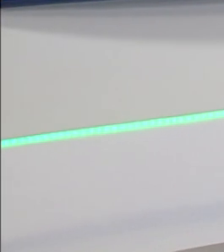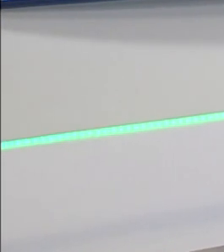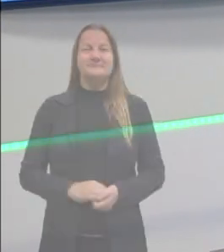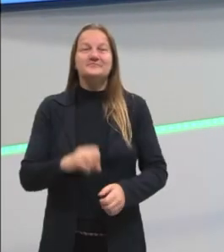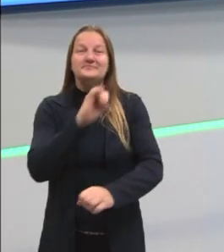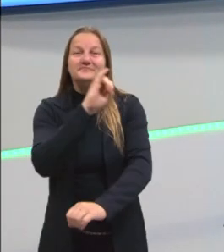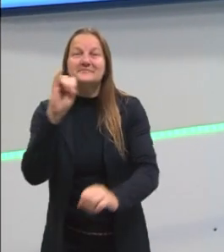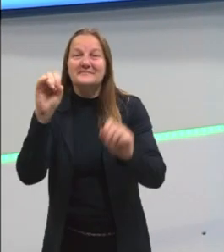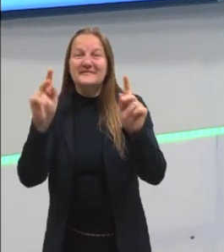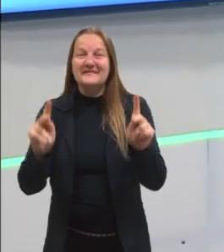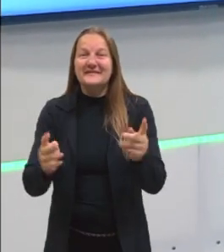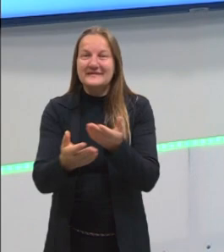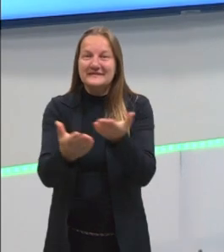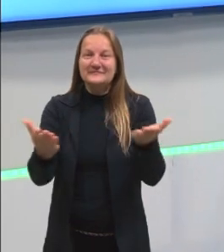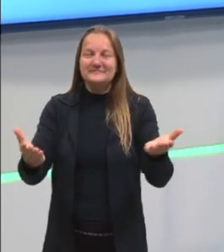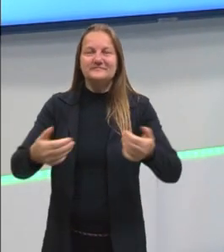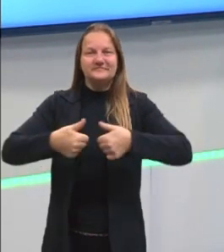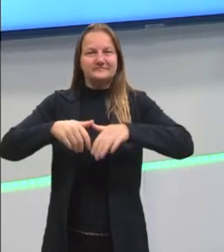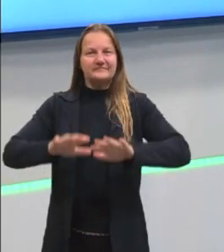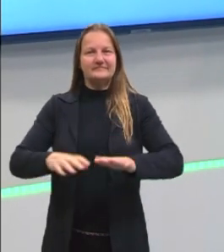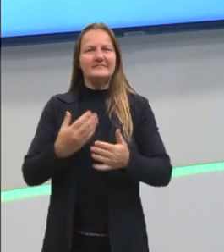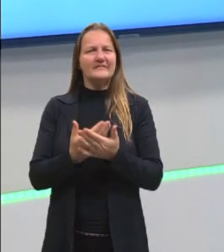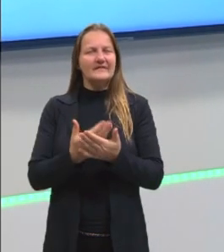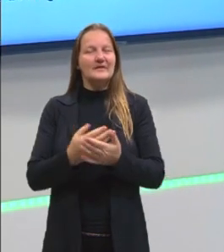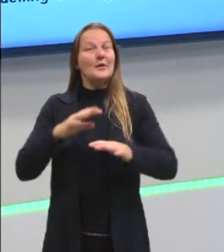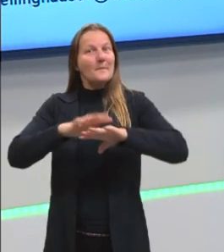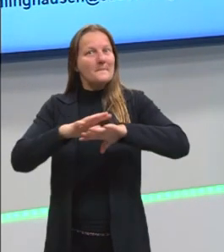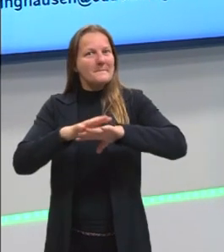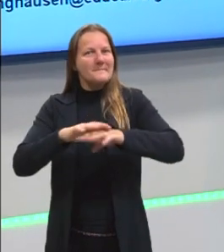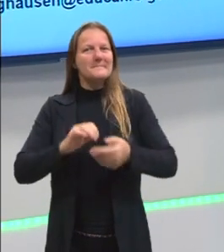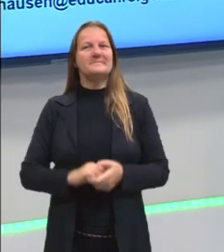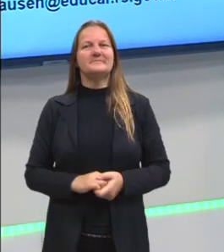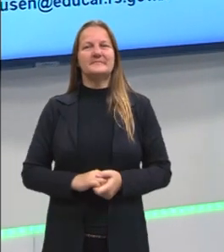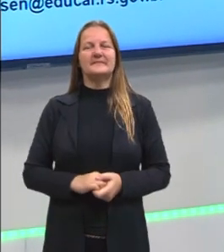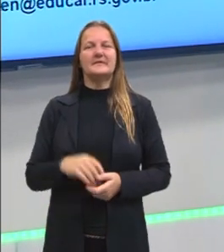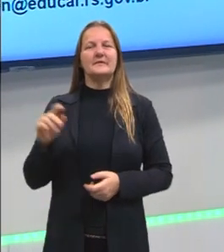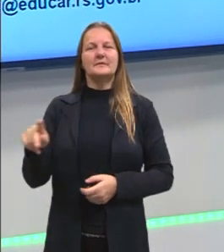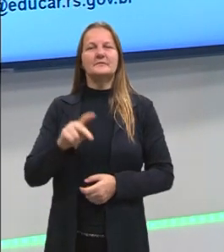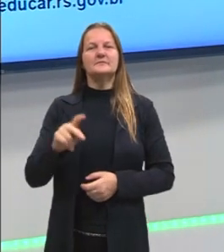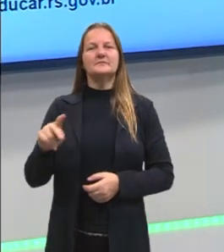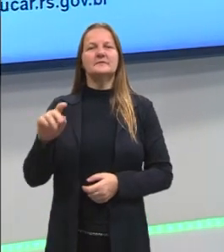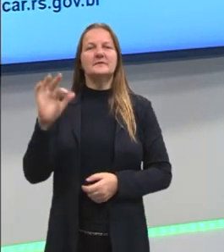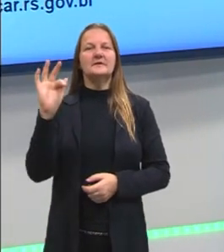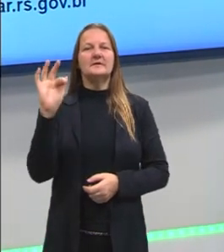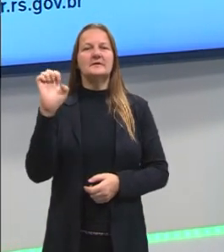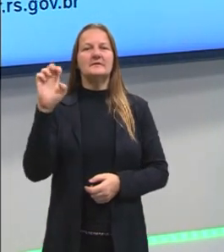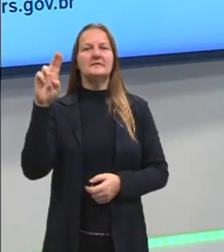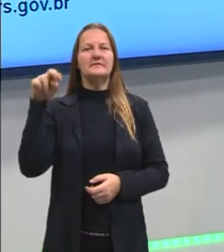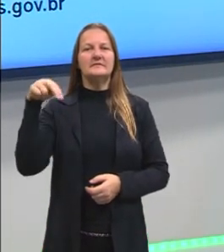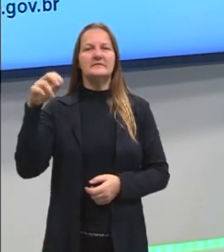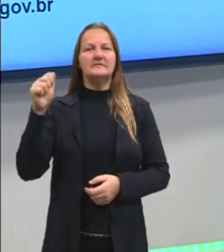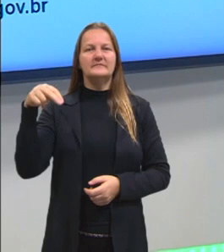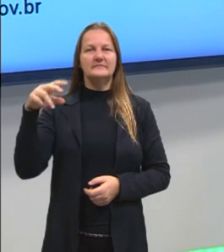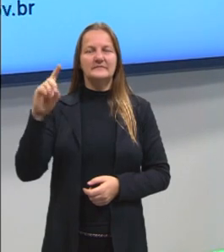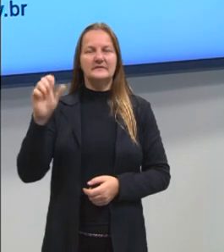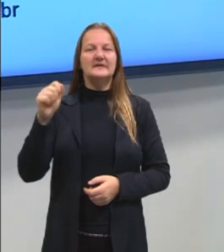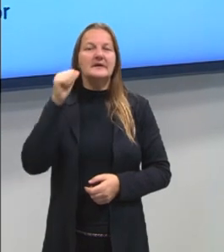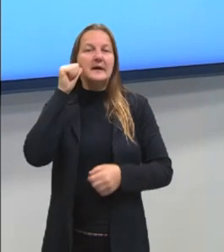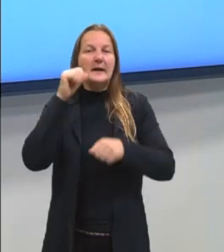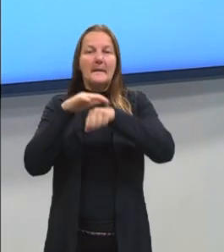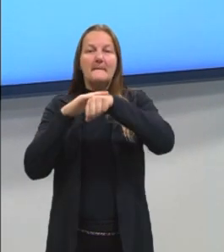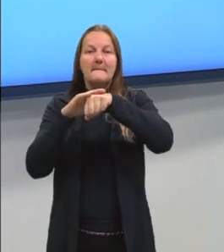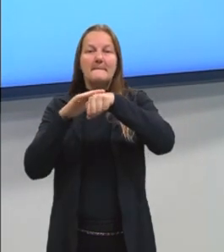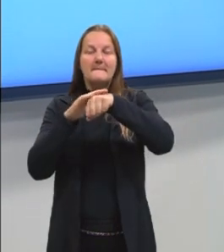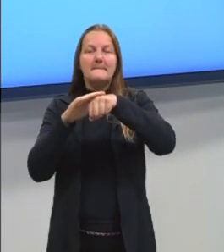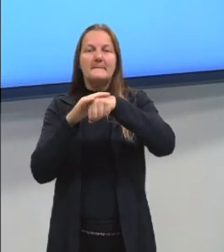Olá pessoas, estamos aqui para mais uma aula de matemática. Eu sou a professora Fernanda, sou branca, tenho 25